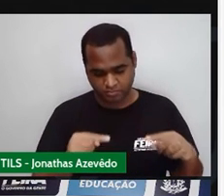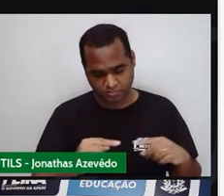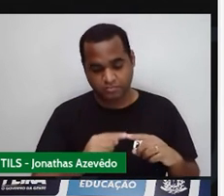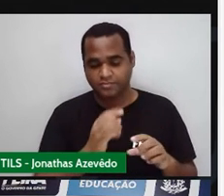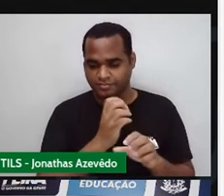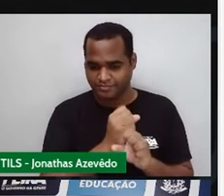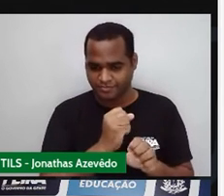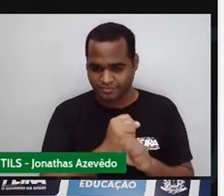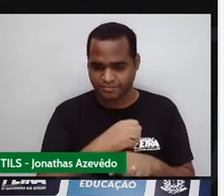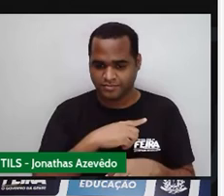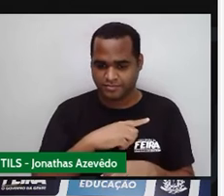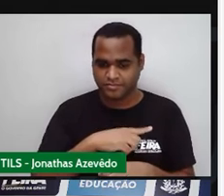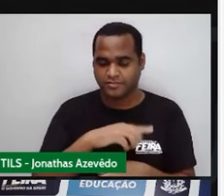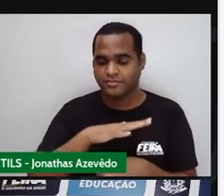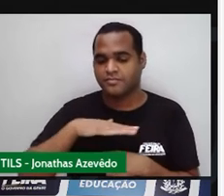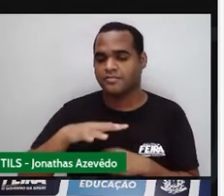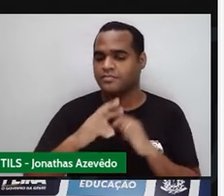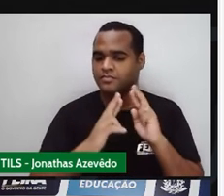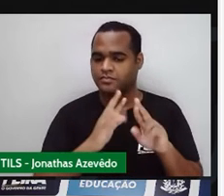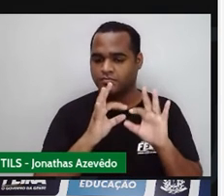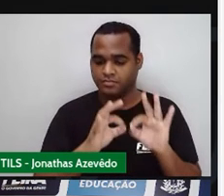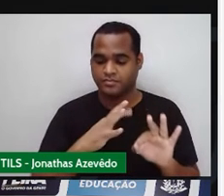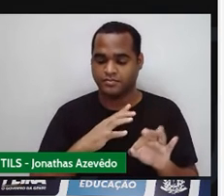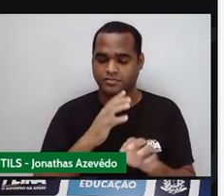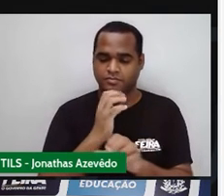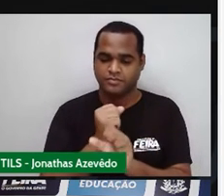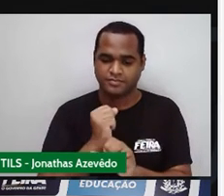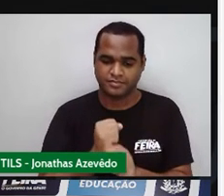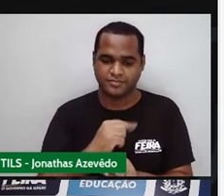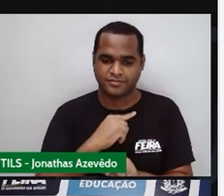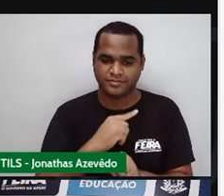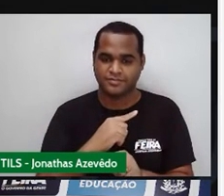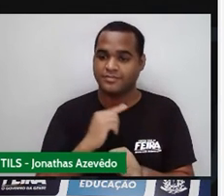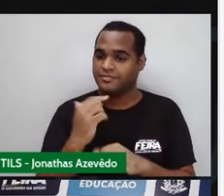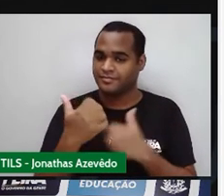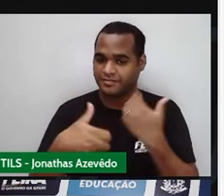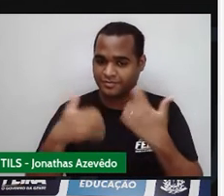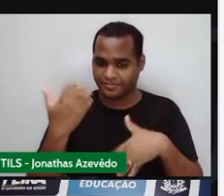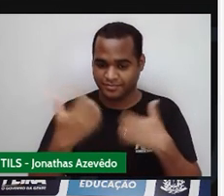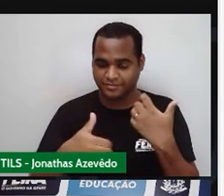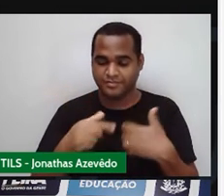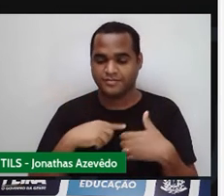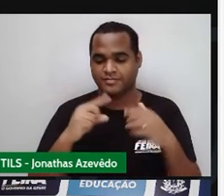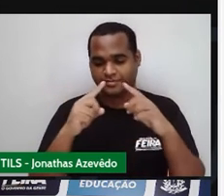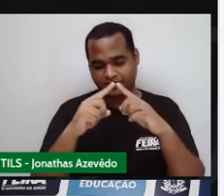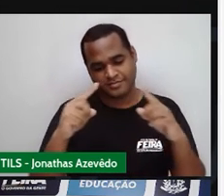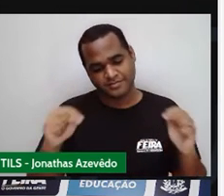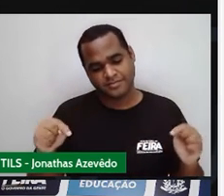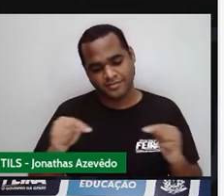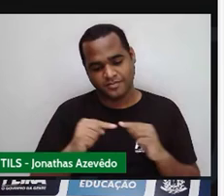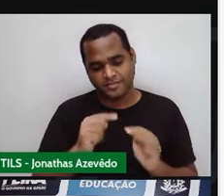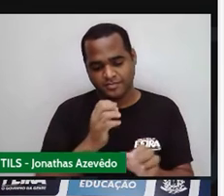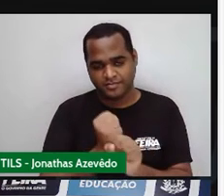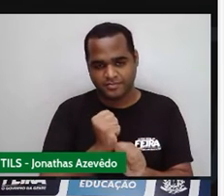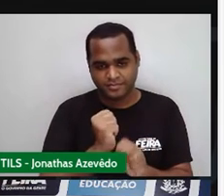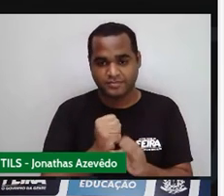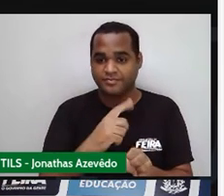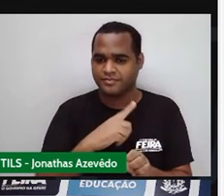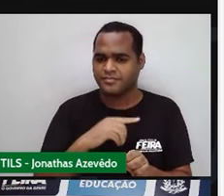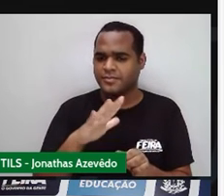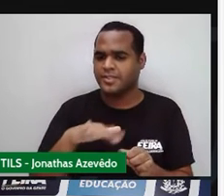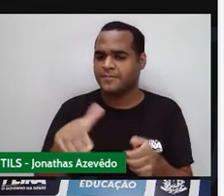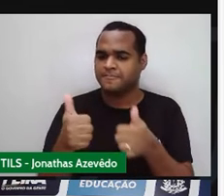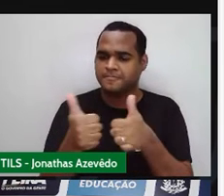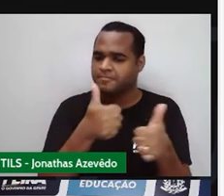E o resultado dessa soma é a área do trapézio. Bacana. É isso aí. Até aí, tudo bem. Mas